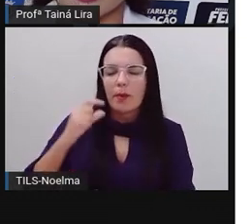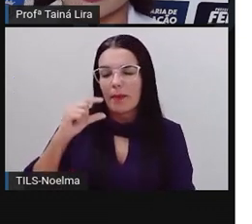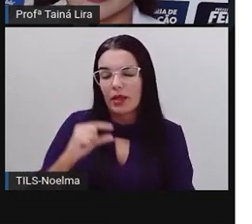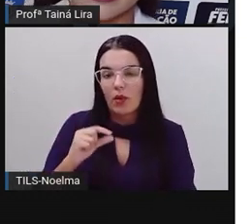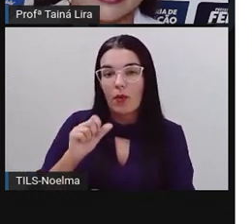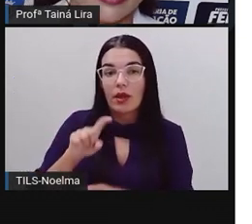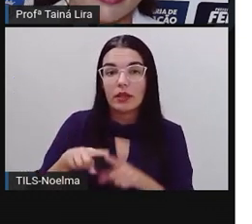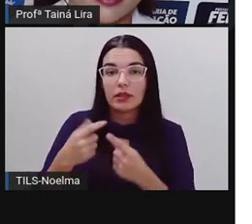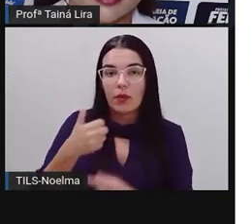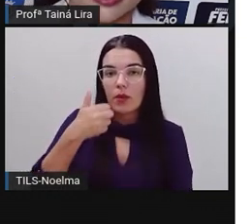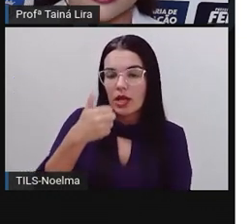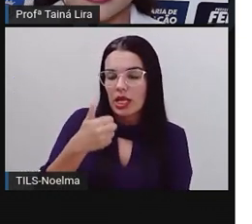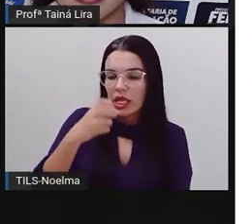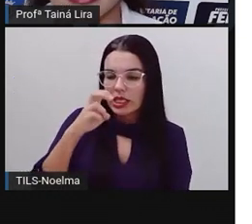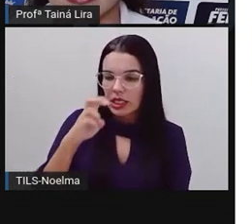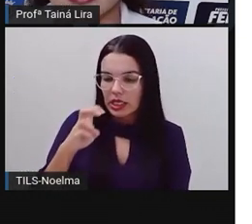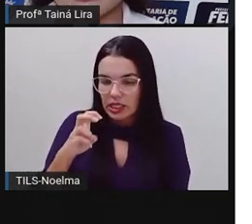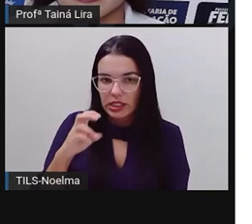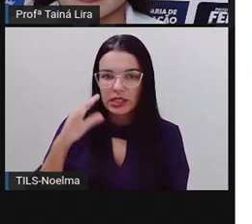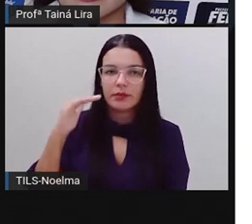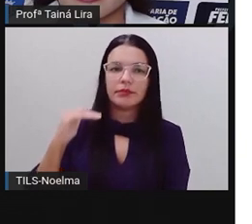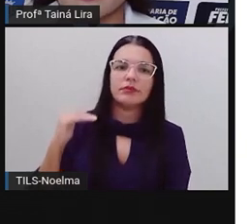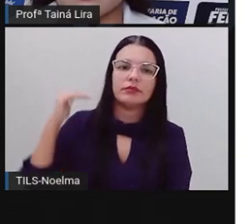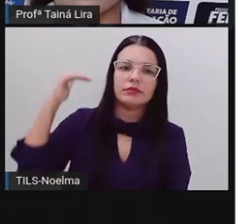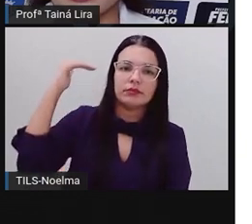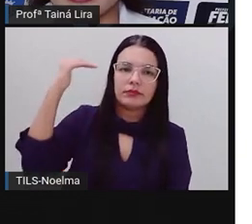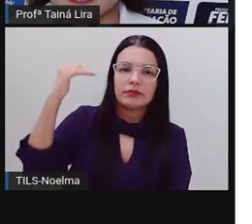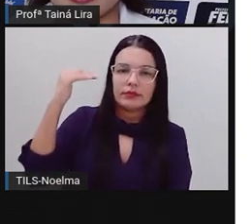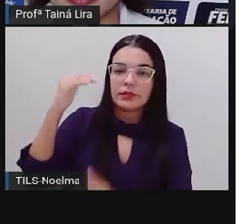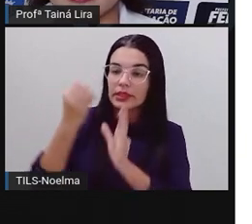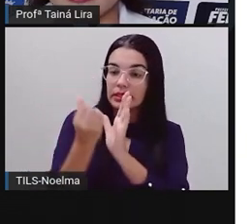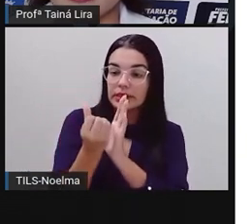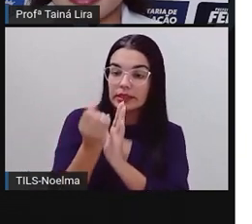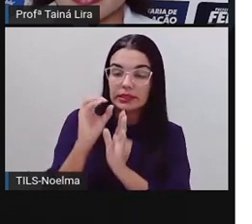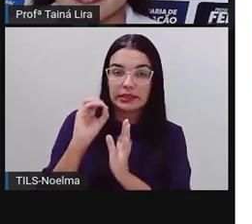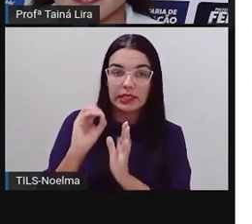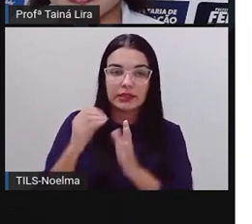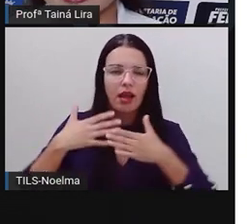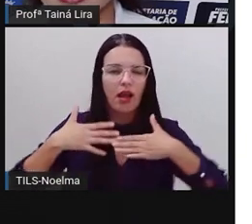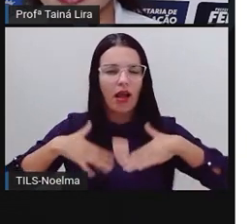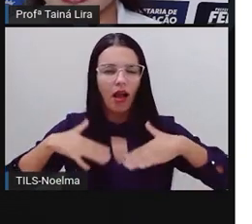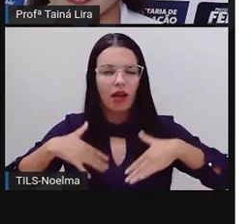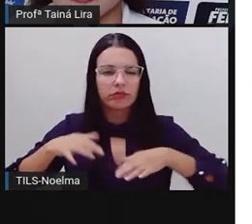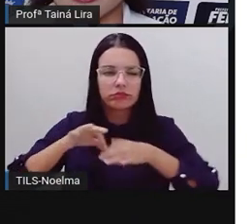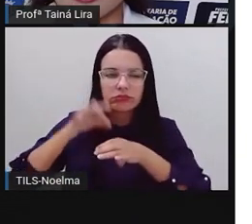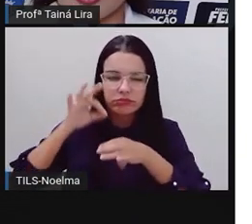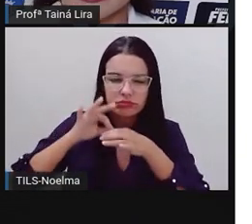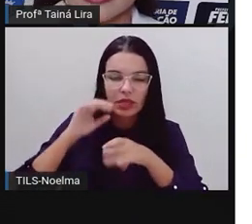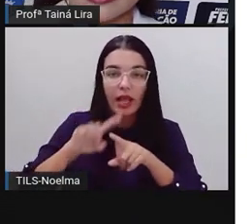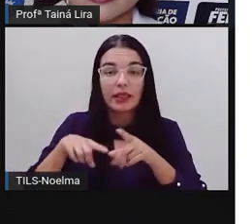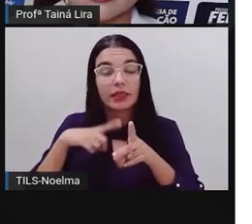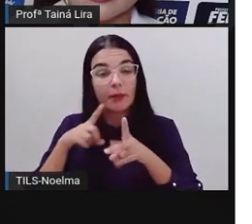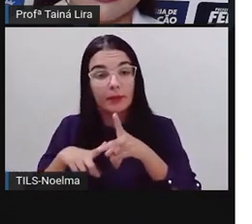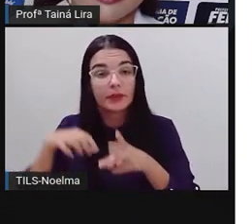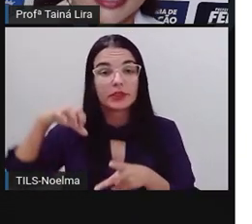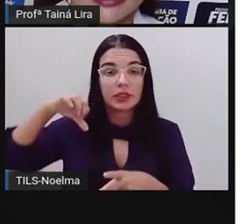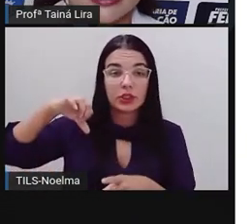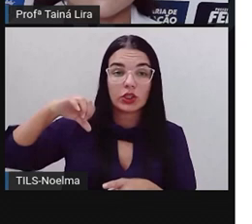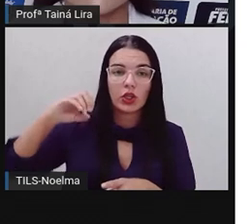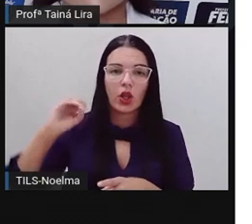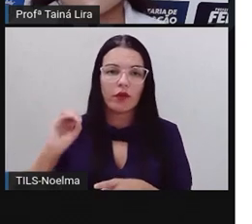boldo. Então, eu colocaria aqui, boldo, 15, depois viria, camomila, 60, e hortelã,